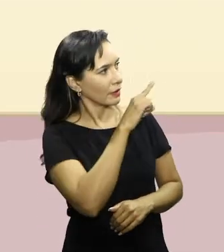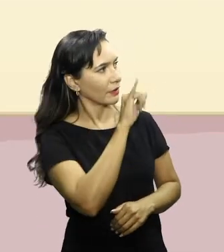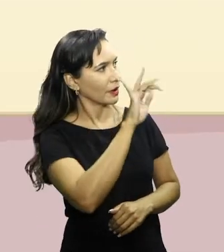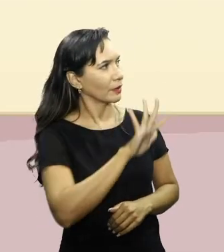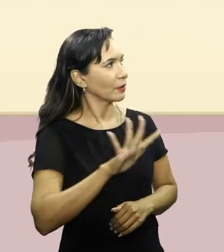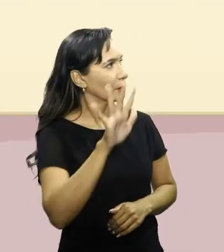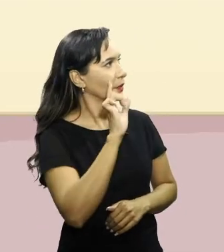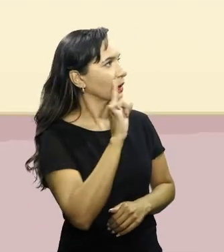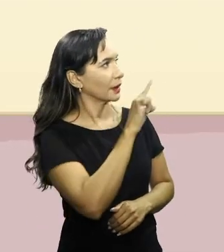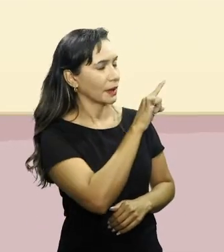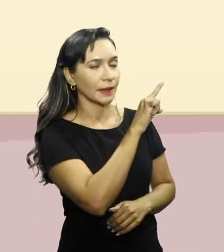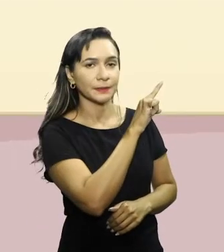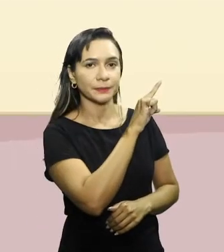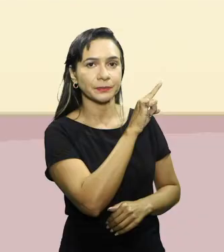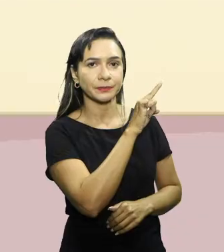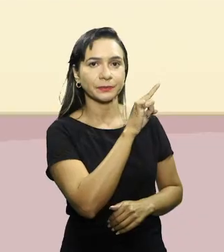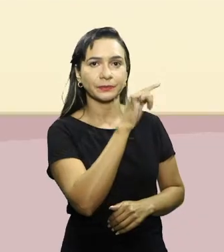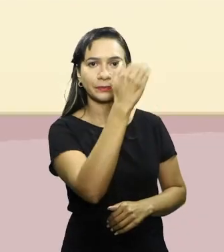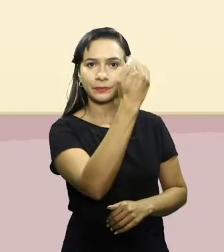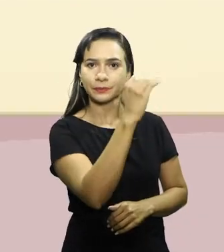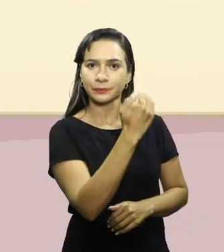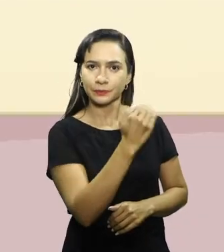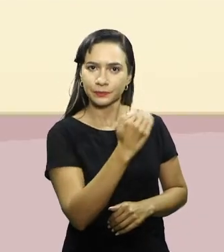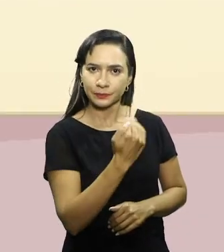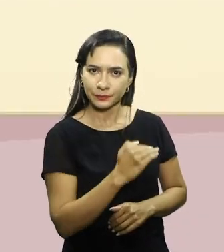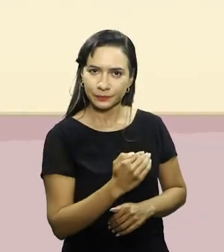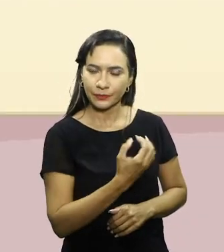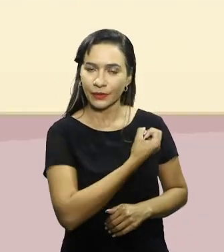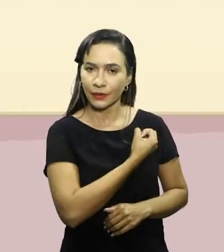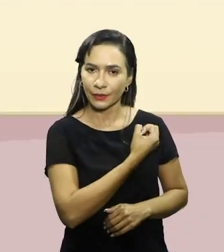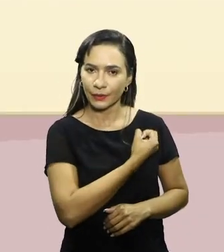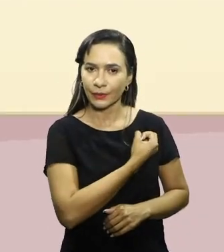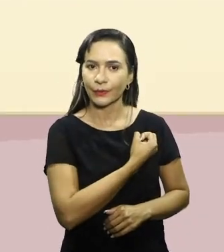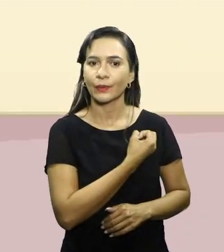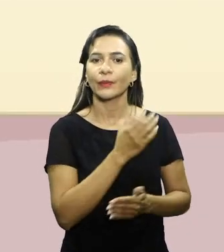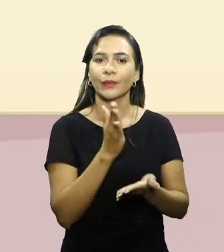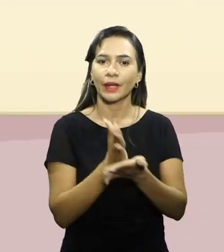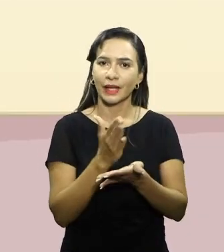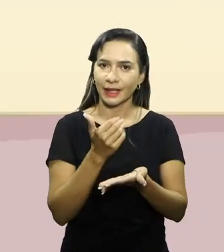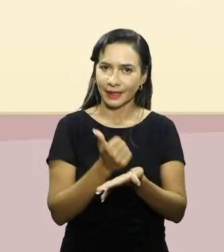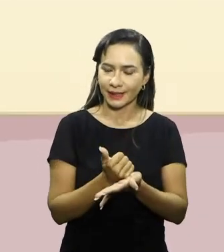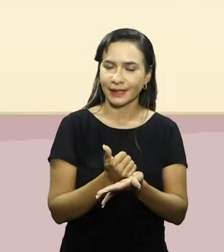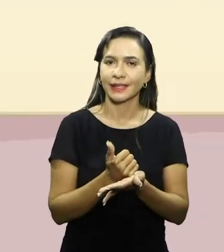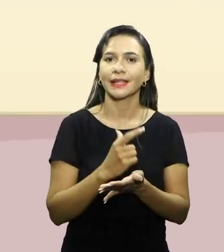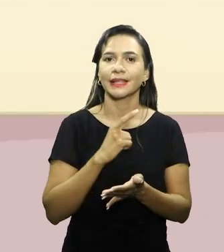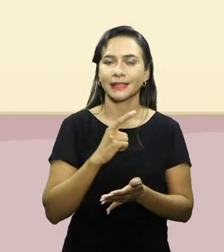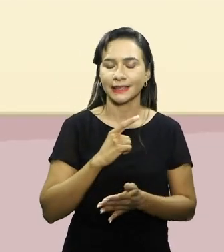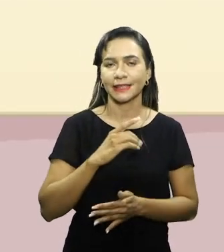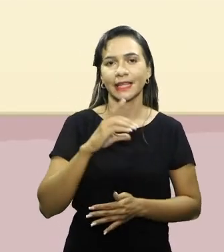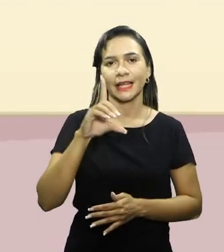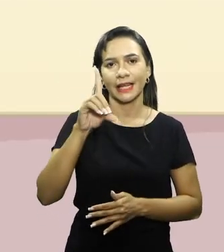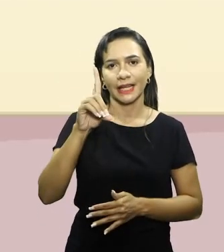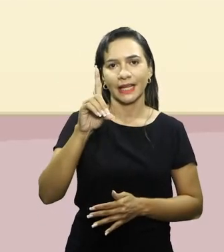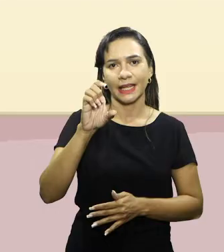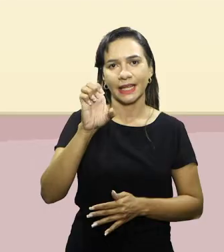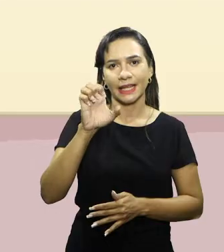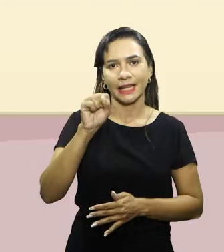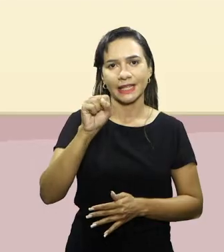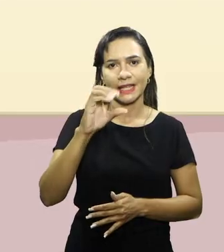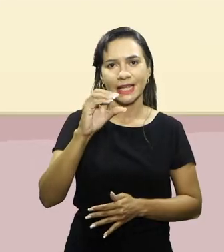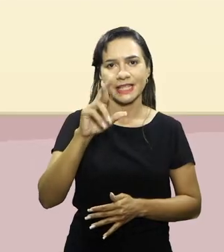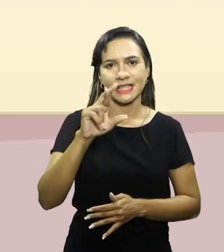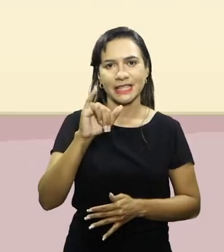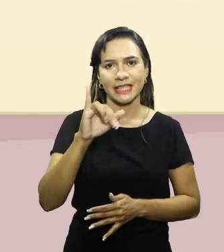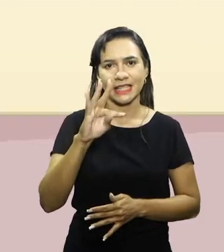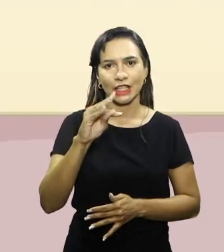nesse slide do lado direito, é uma escala dividida por descritores. Descritores que vão do repouso, do muito, muito fácil,